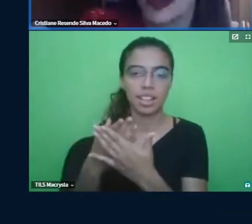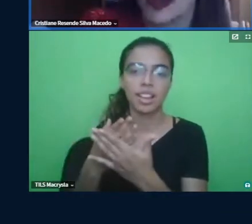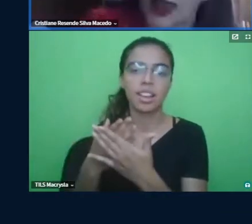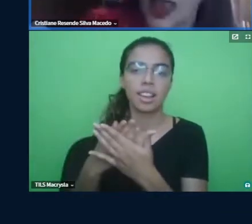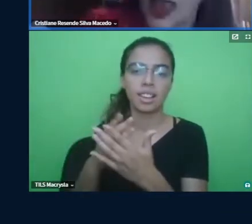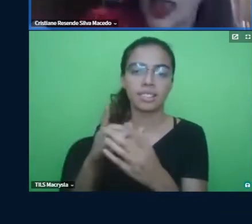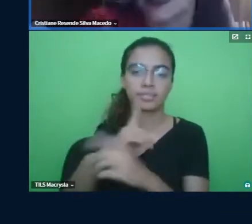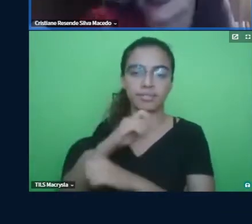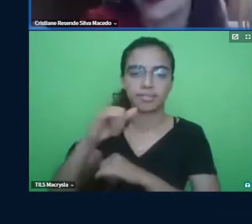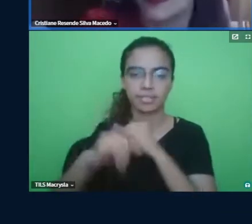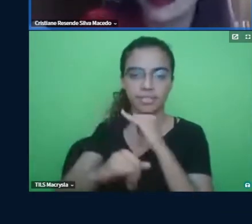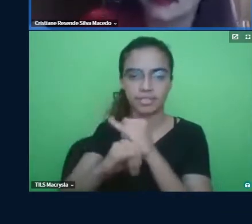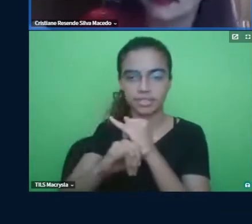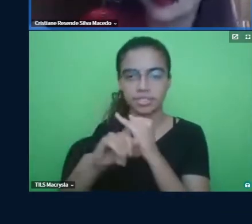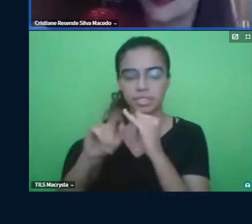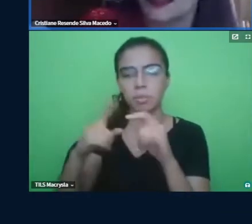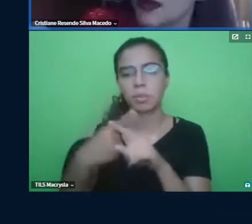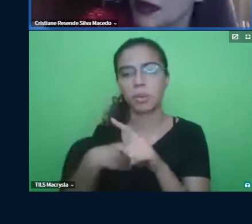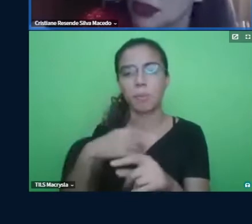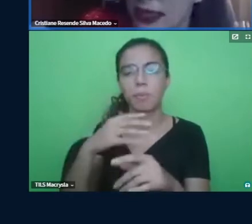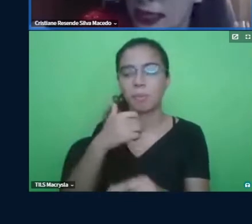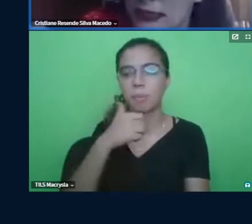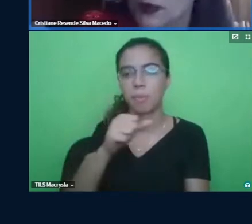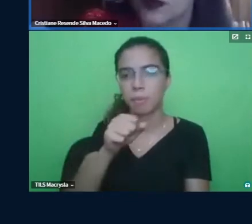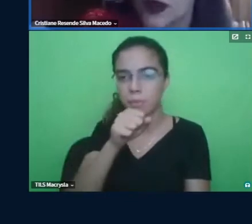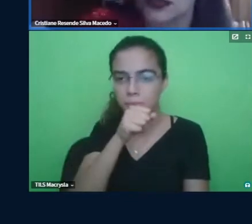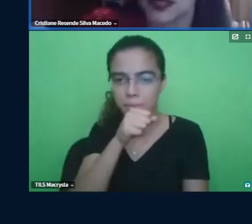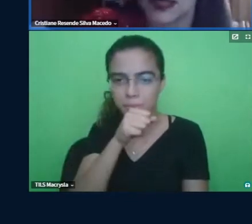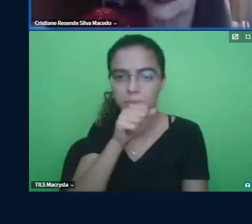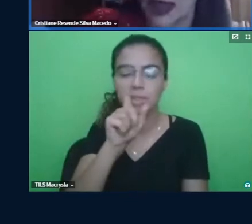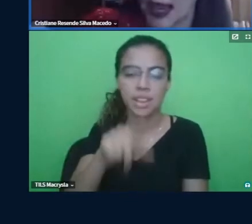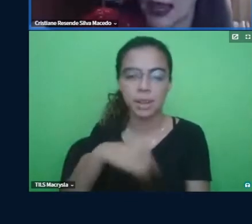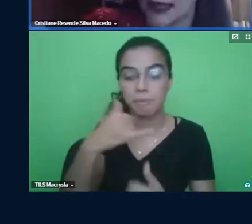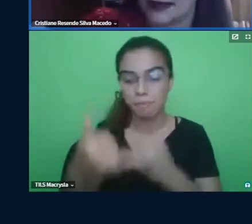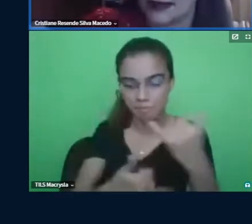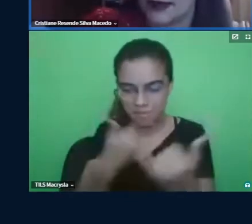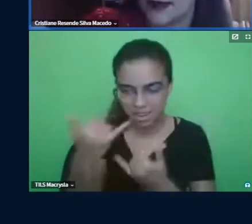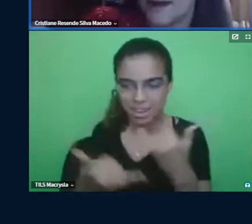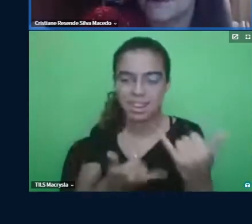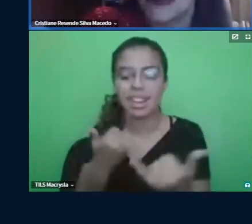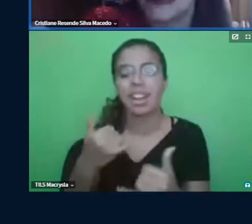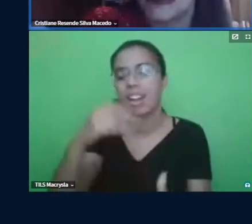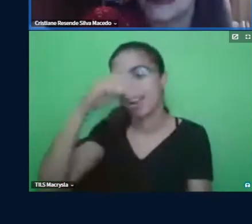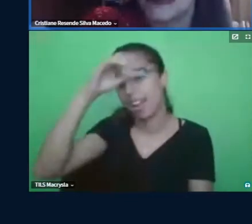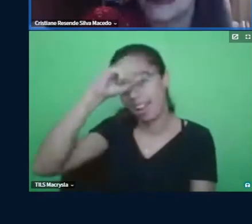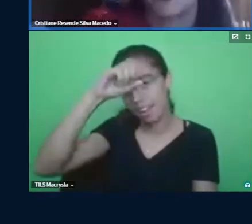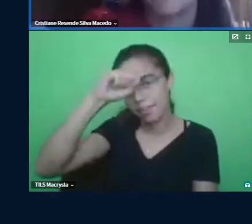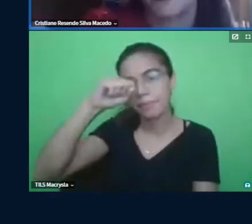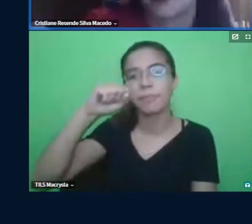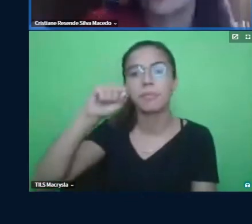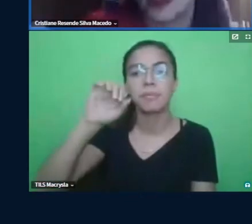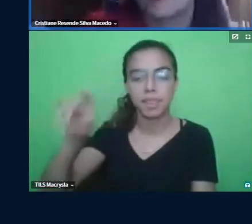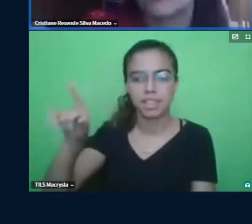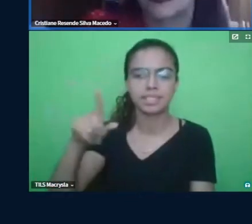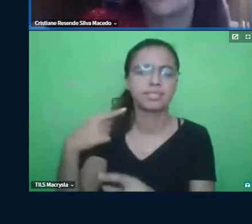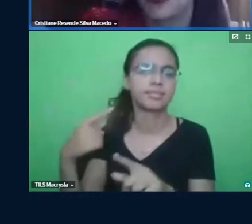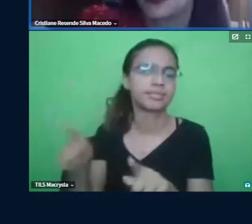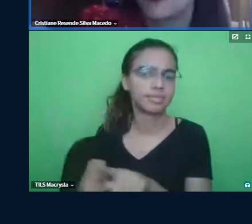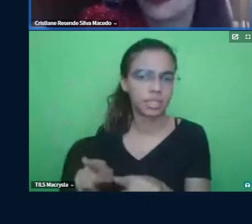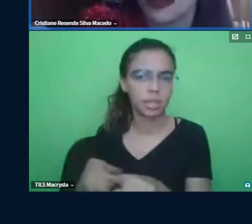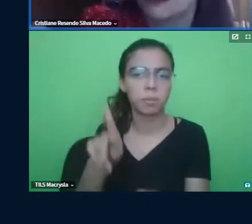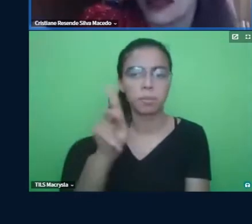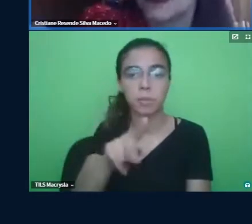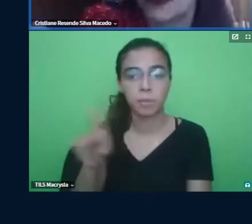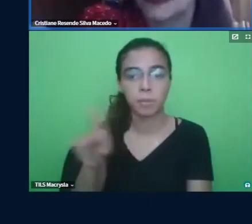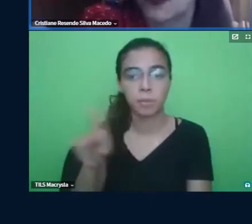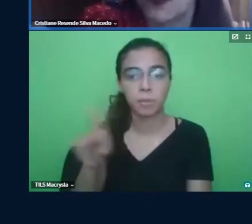para brincar. Ela entende que mamãe também dá aula de inglês, porque eu dou aula de inglês para ela. Mas, por exemplo, para pegar no lápis, ela